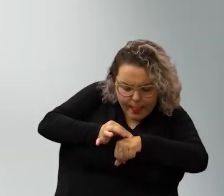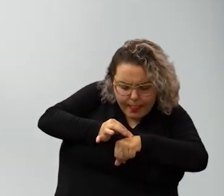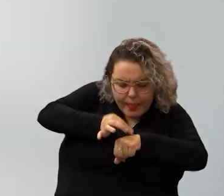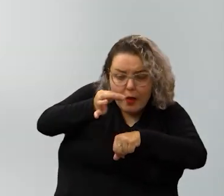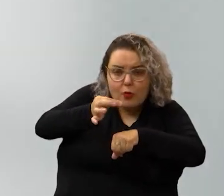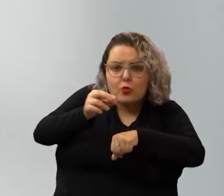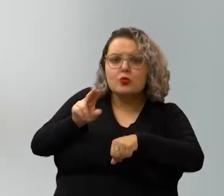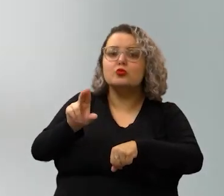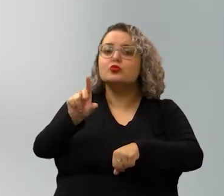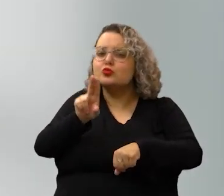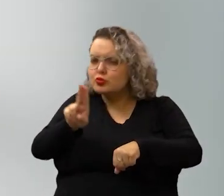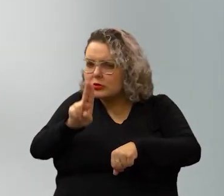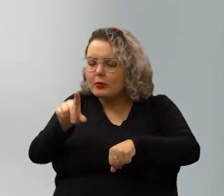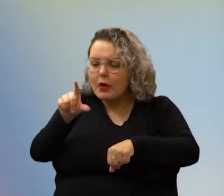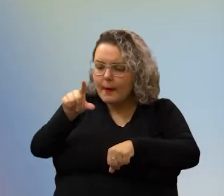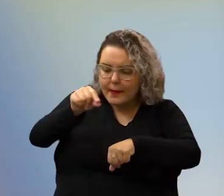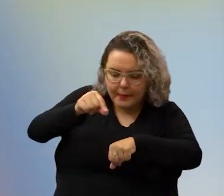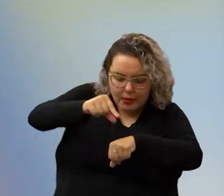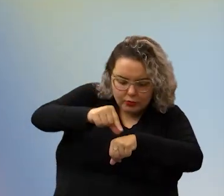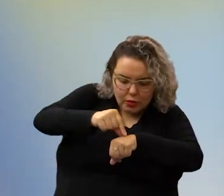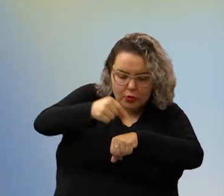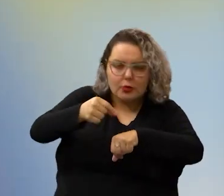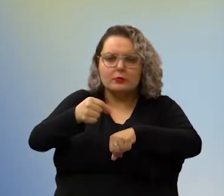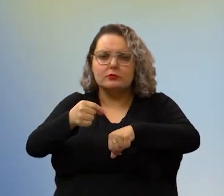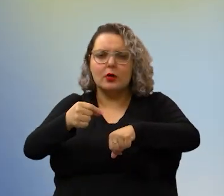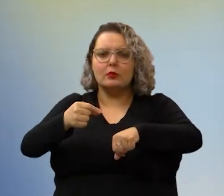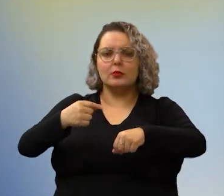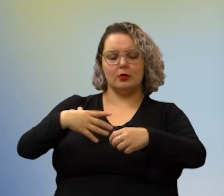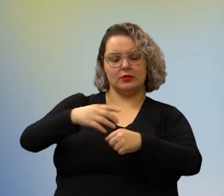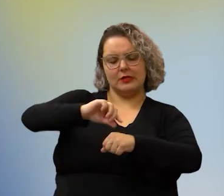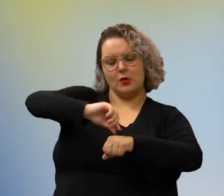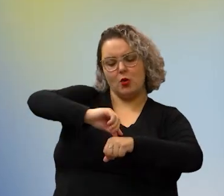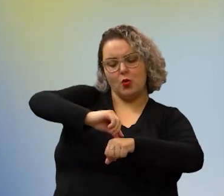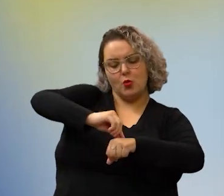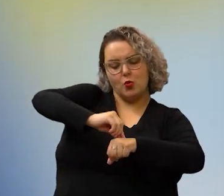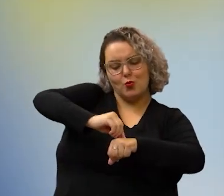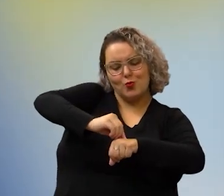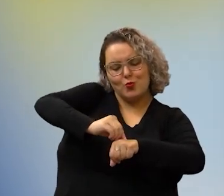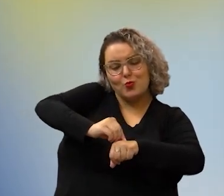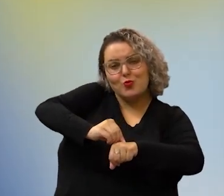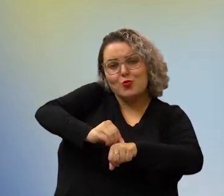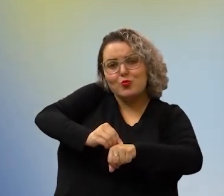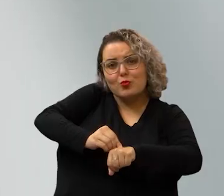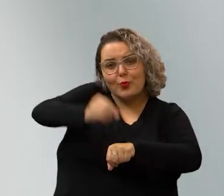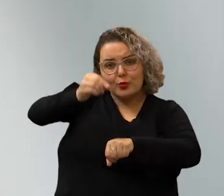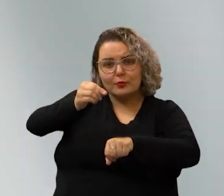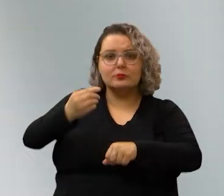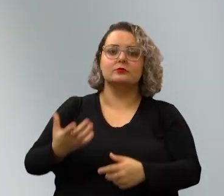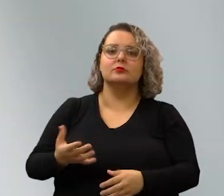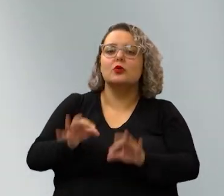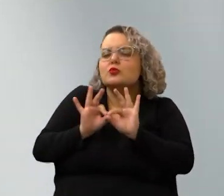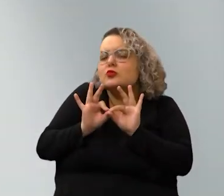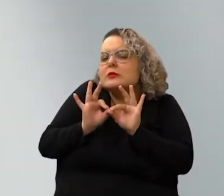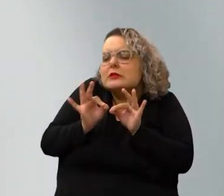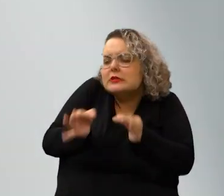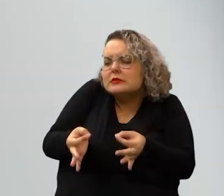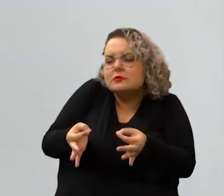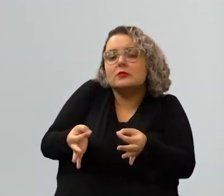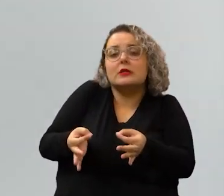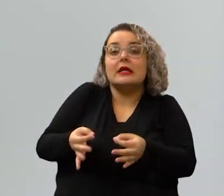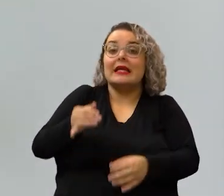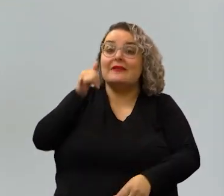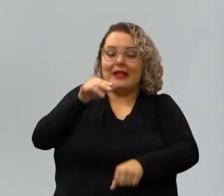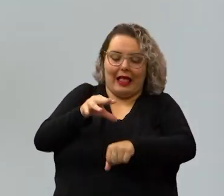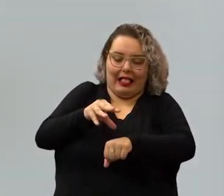cuidado, de preferência usando uma pinça. Segura ele bem no meio do corpo e faz movimentos de torções suaves e puxa delicadamente,